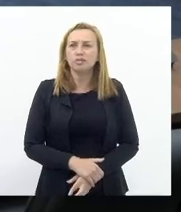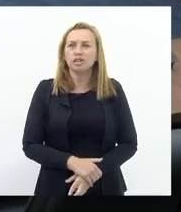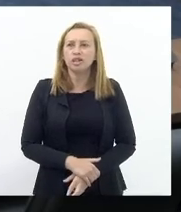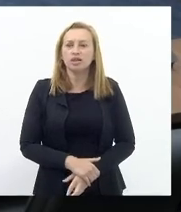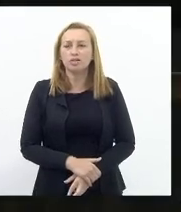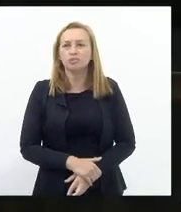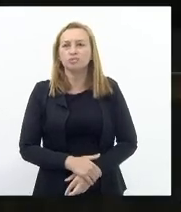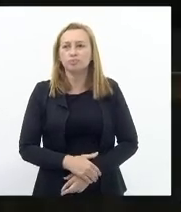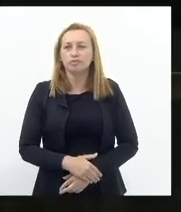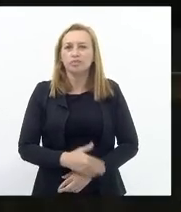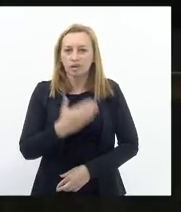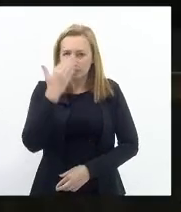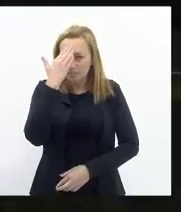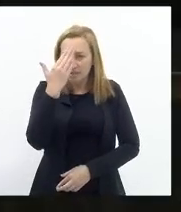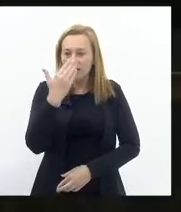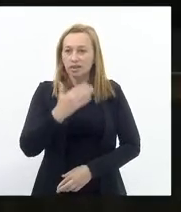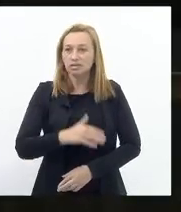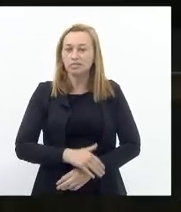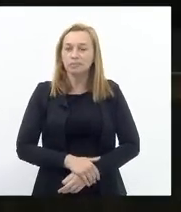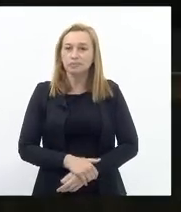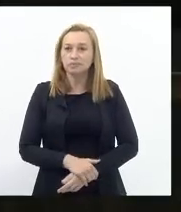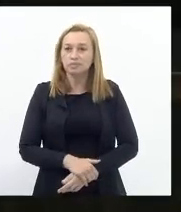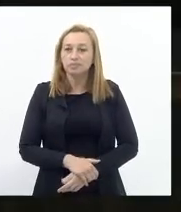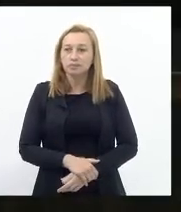Obrigada Deputada Célia Jordão